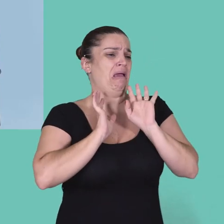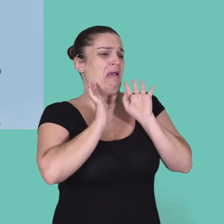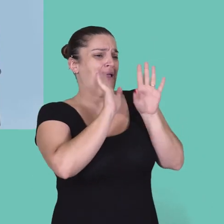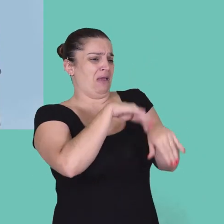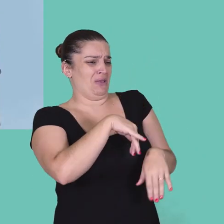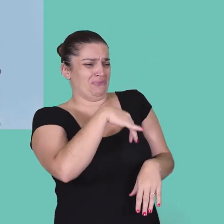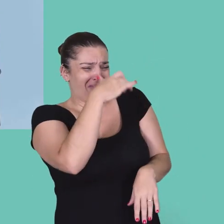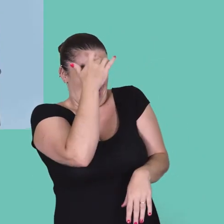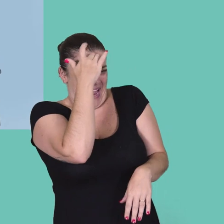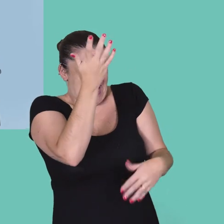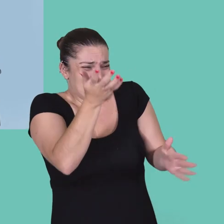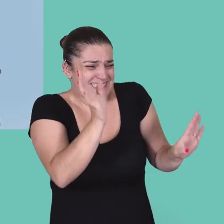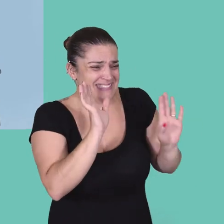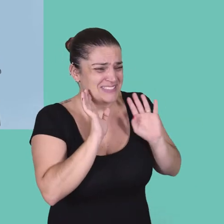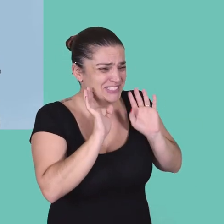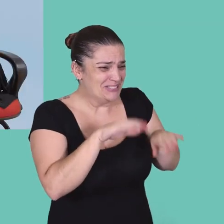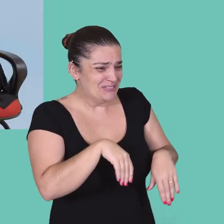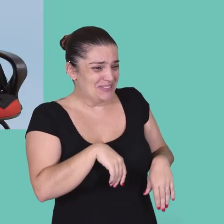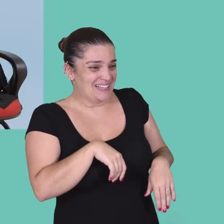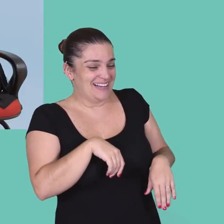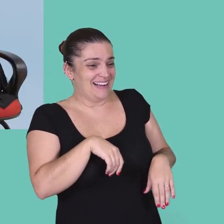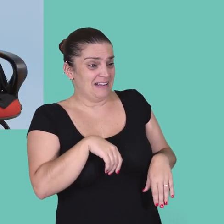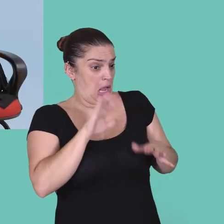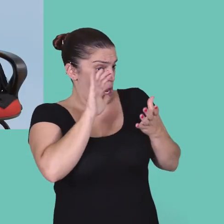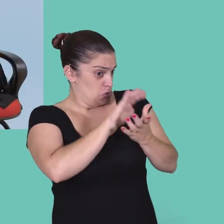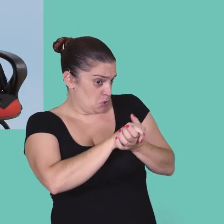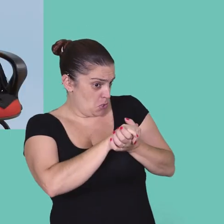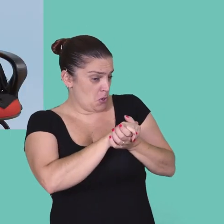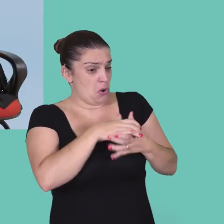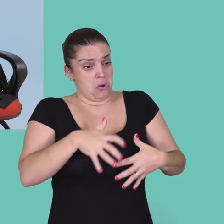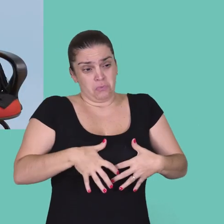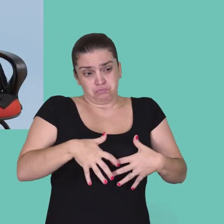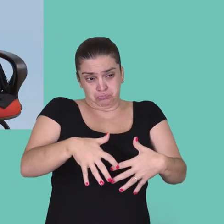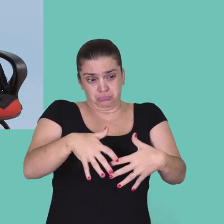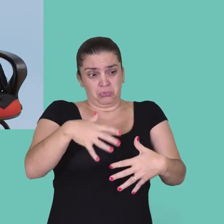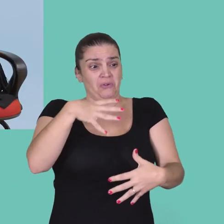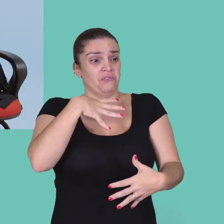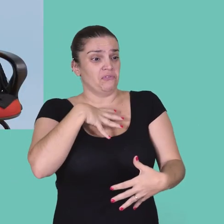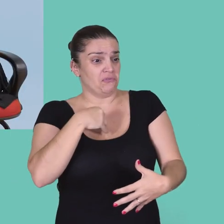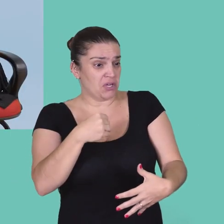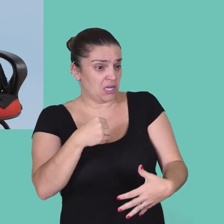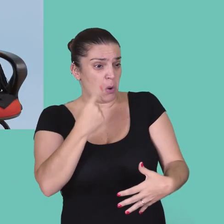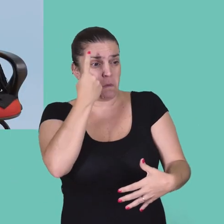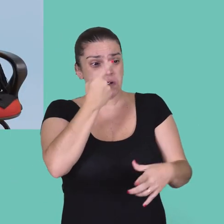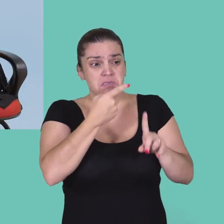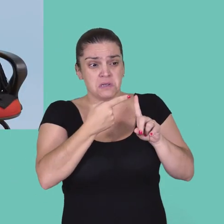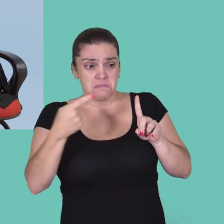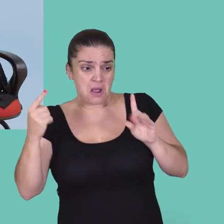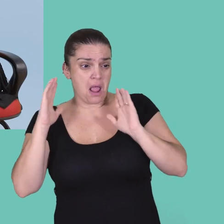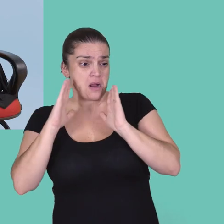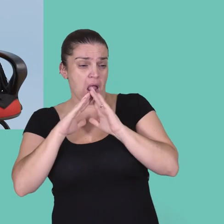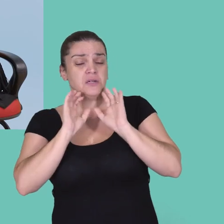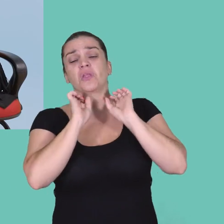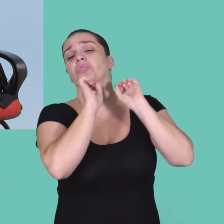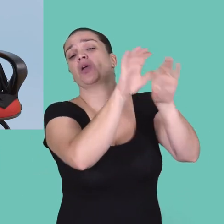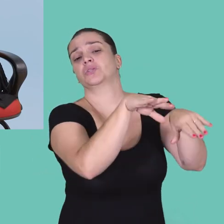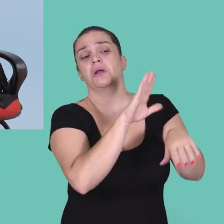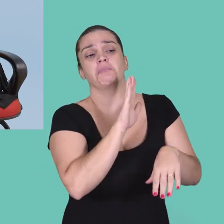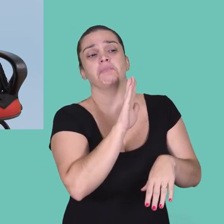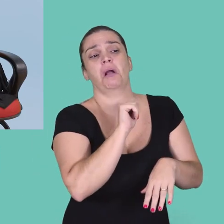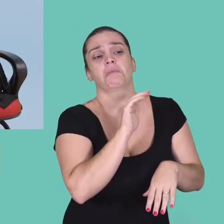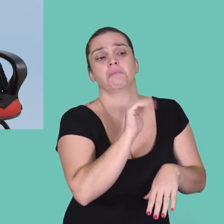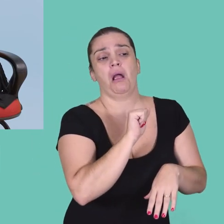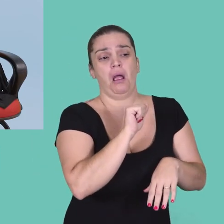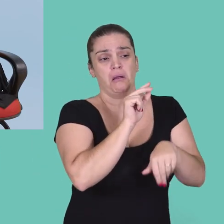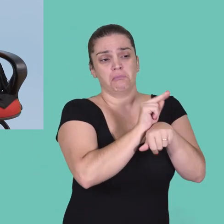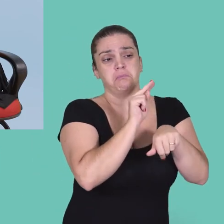Ah, isso é muito fácil. Tu casou, tem filho, uma semana em casa, volta e deixa